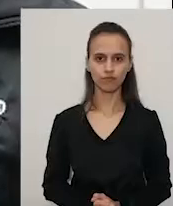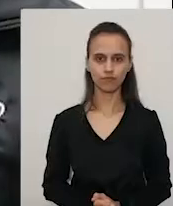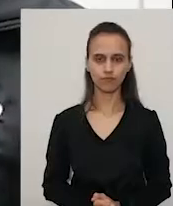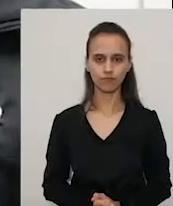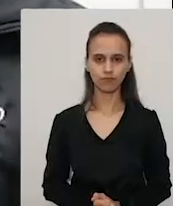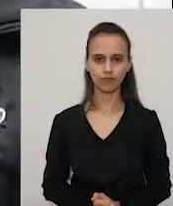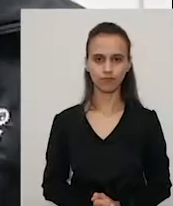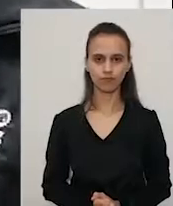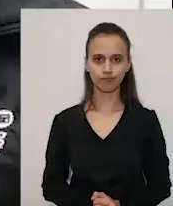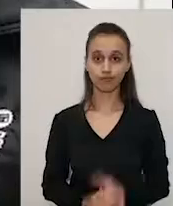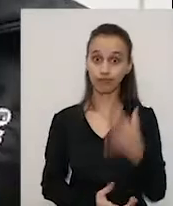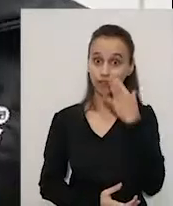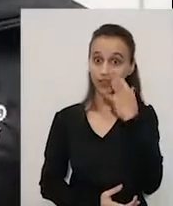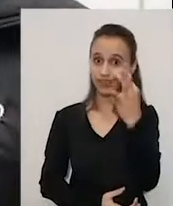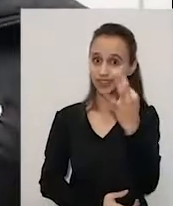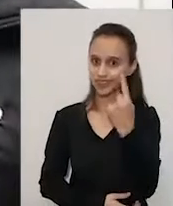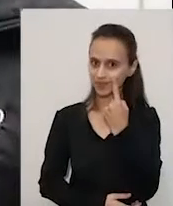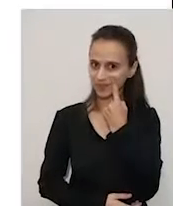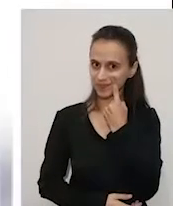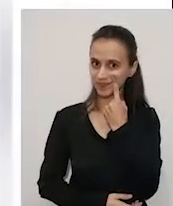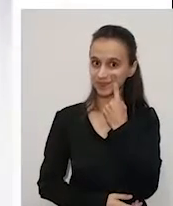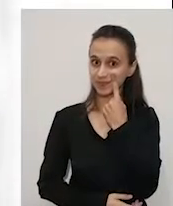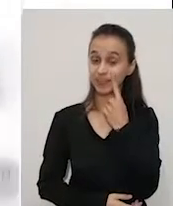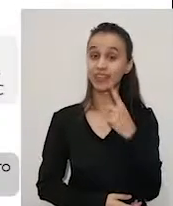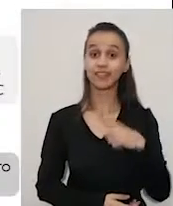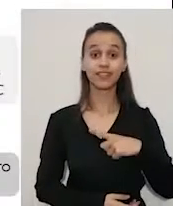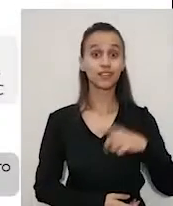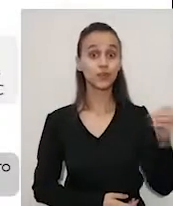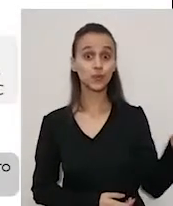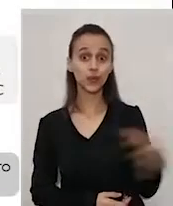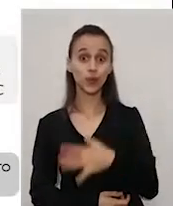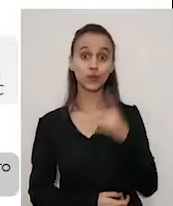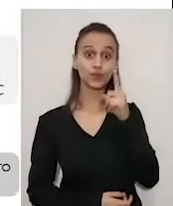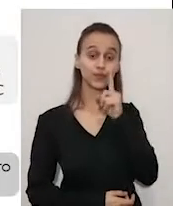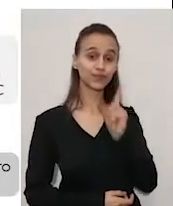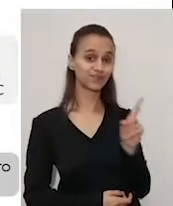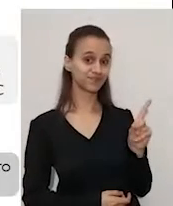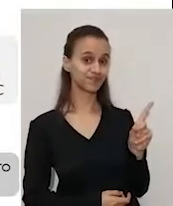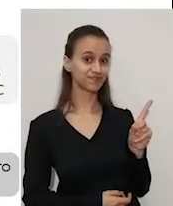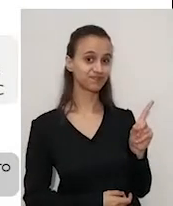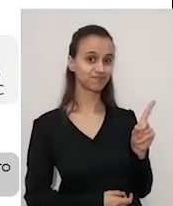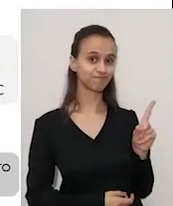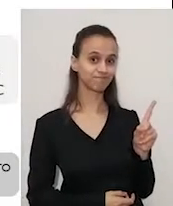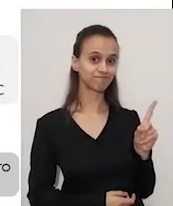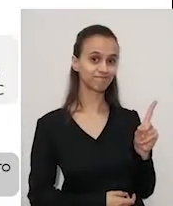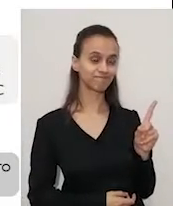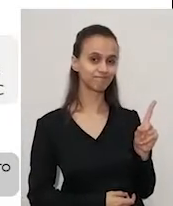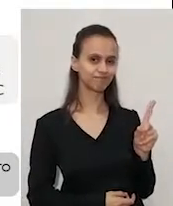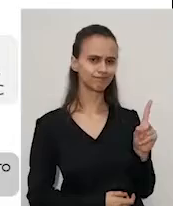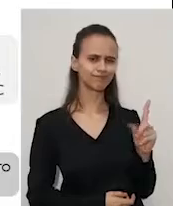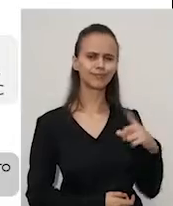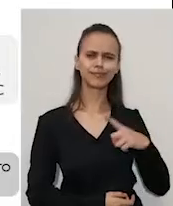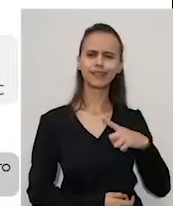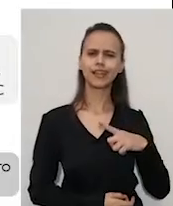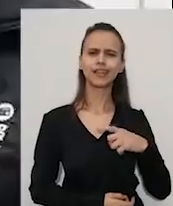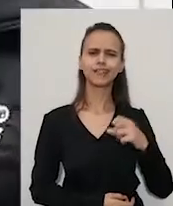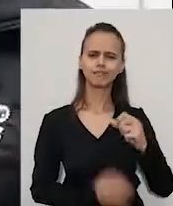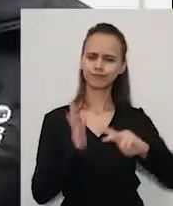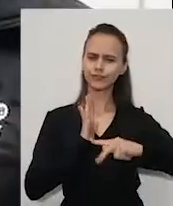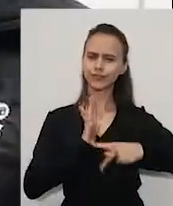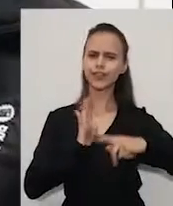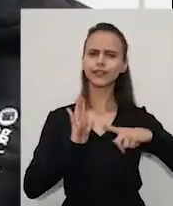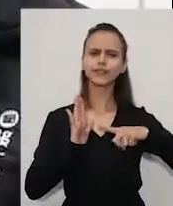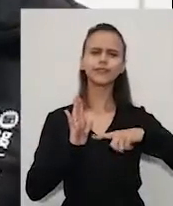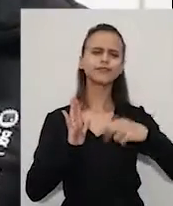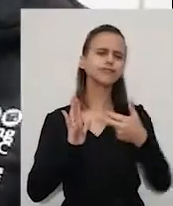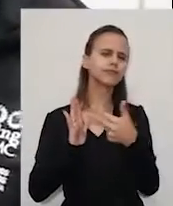E fique ligado, em breve, o novo portal do Sócio SMC. Todos os benefícios e serviços na palma da sua